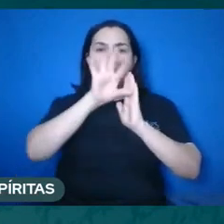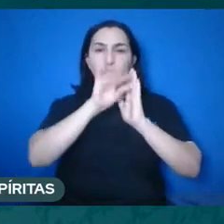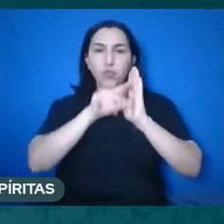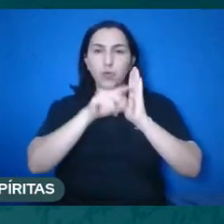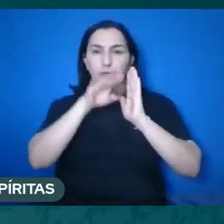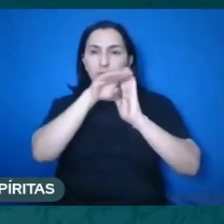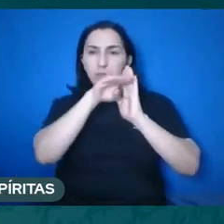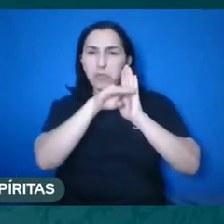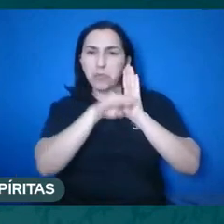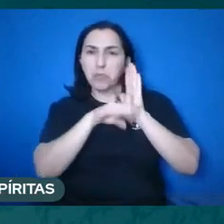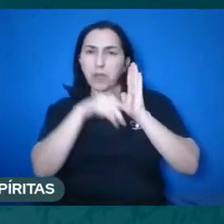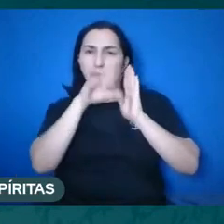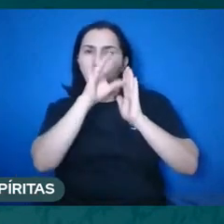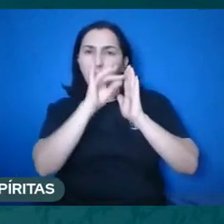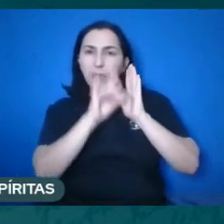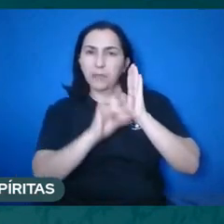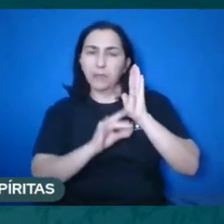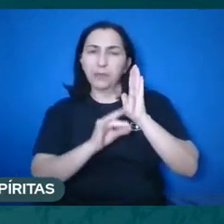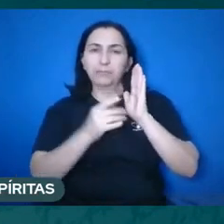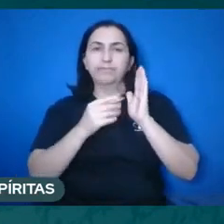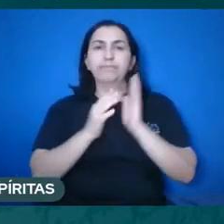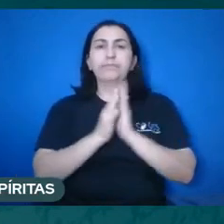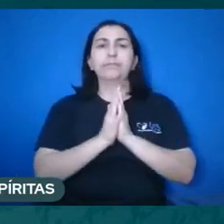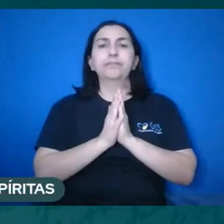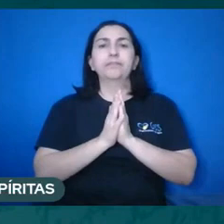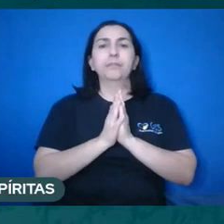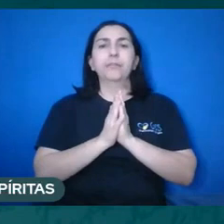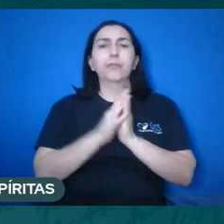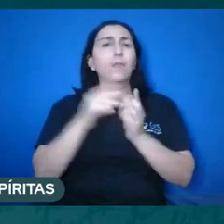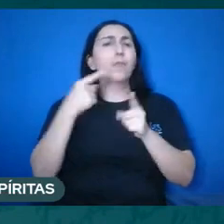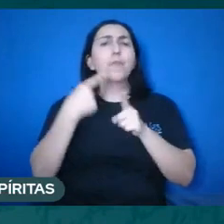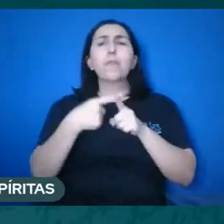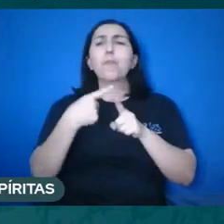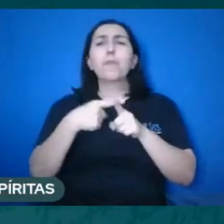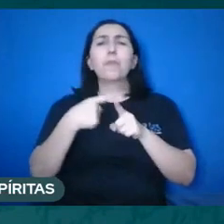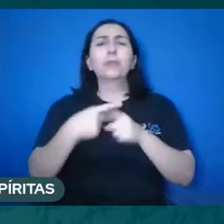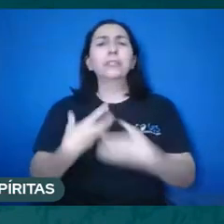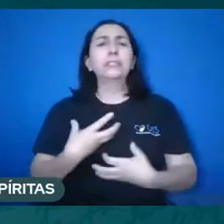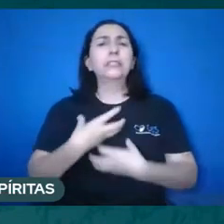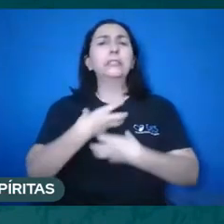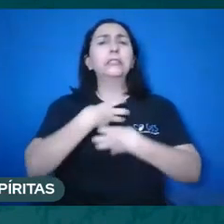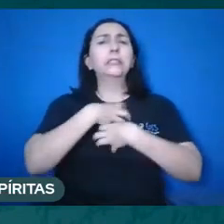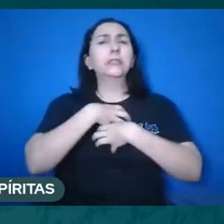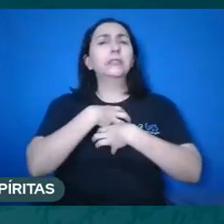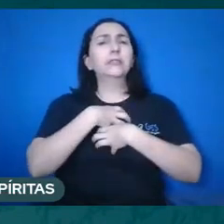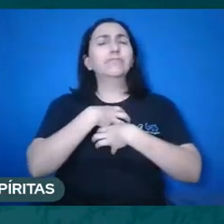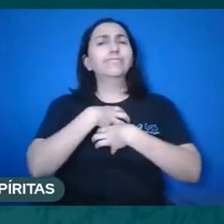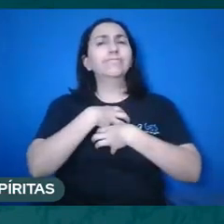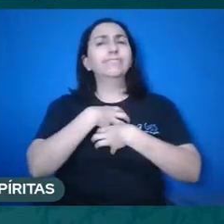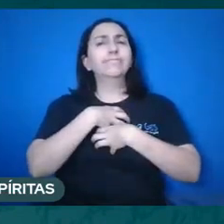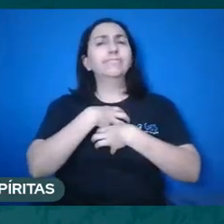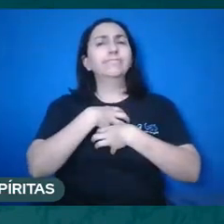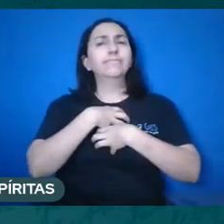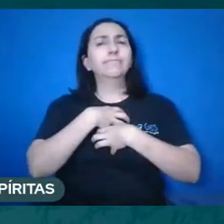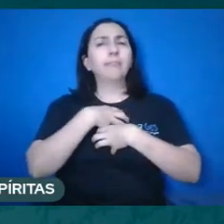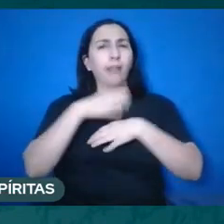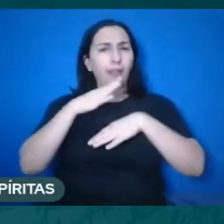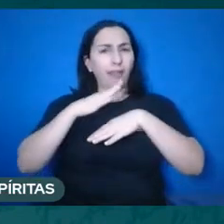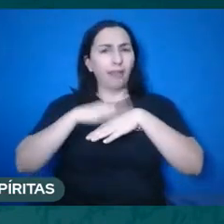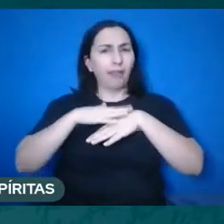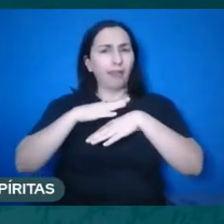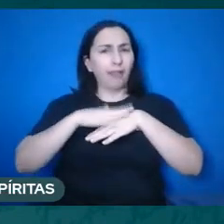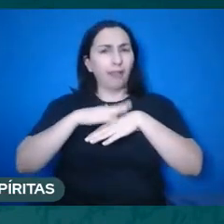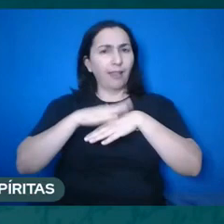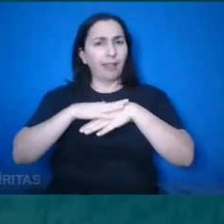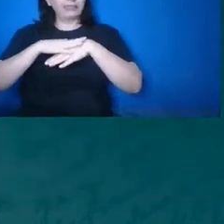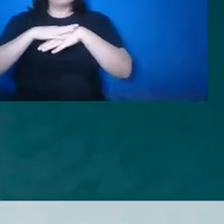22h06. Ana, por que temos a sensação de que se eu fizer, e eu entendi se